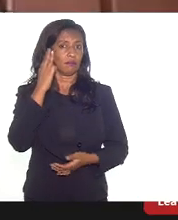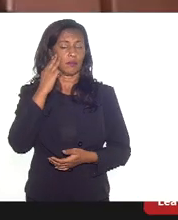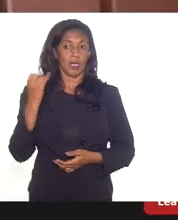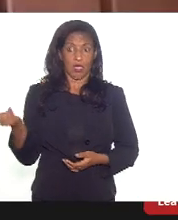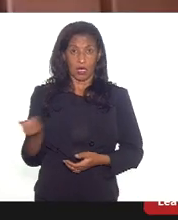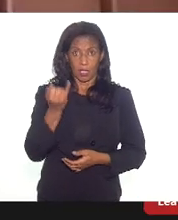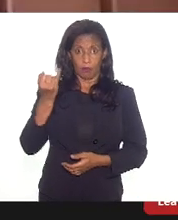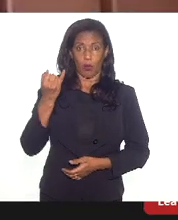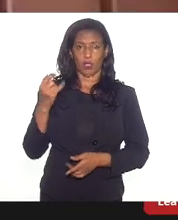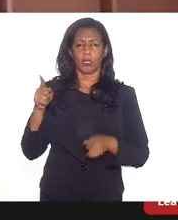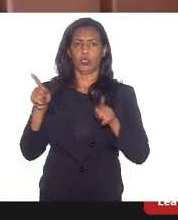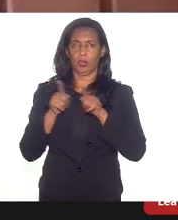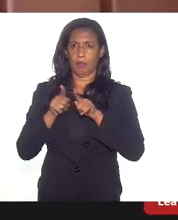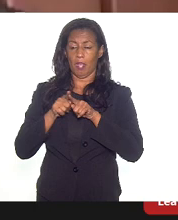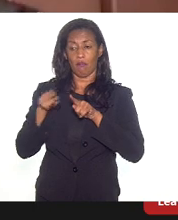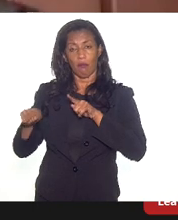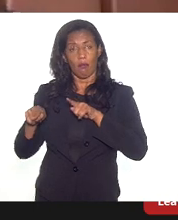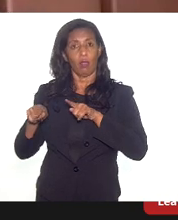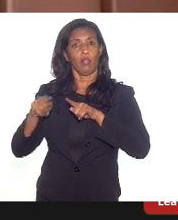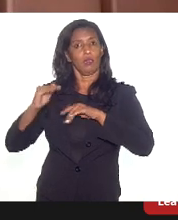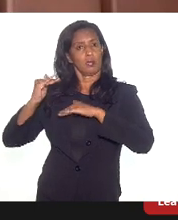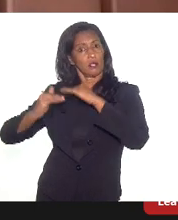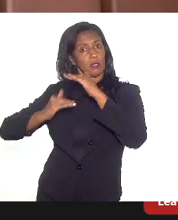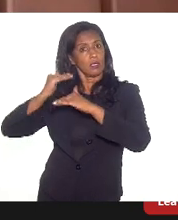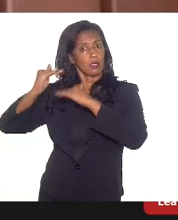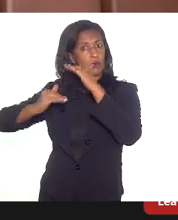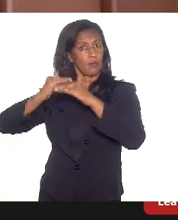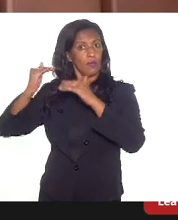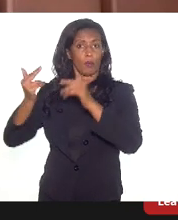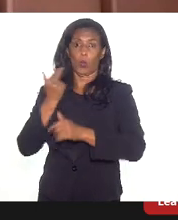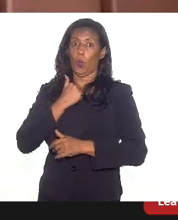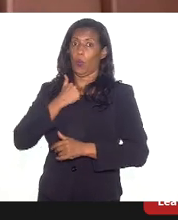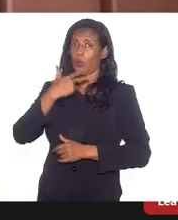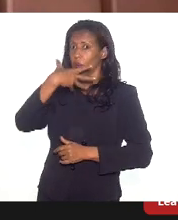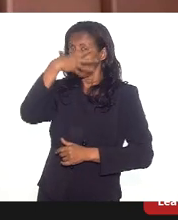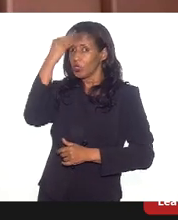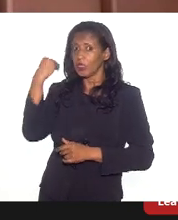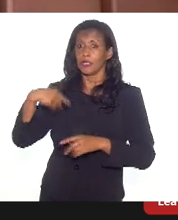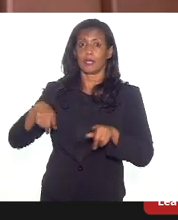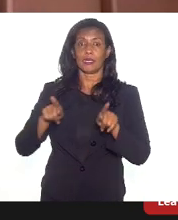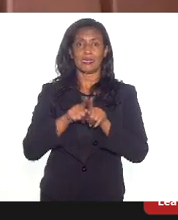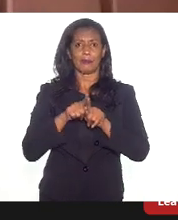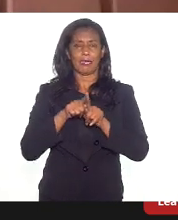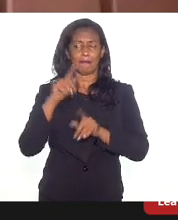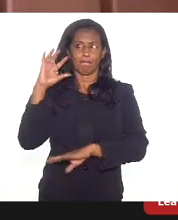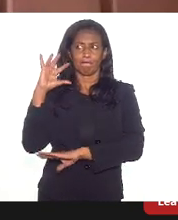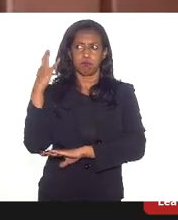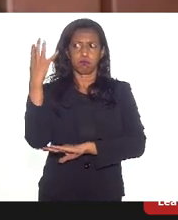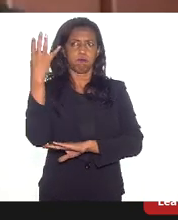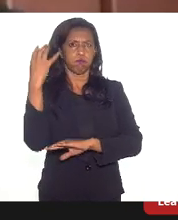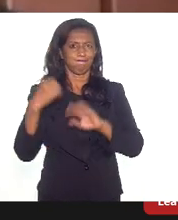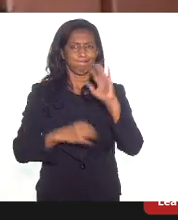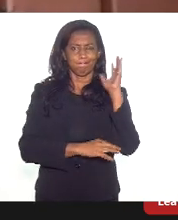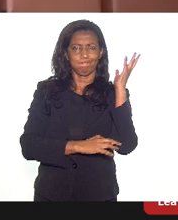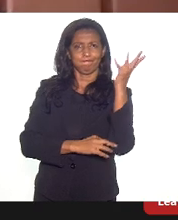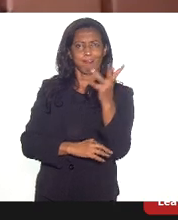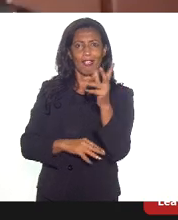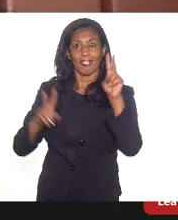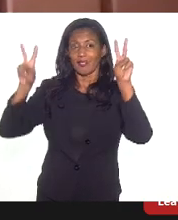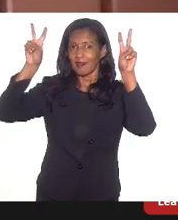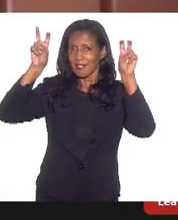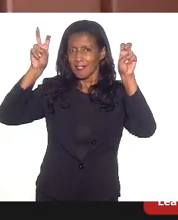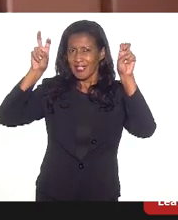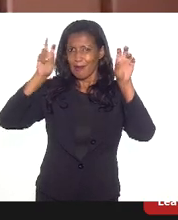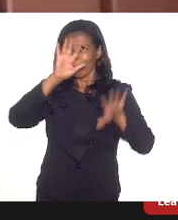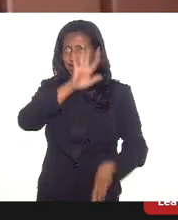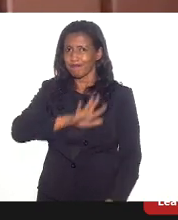além dessa questão do desenvolvimento social, a gente não pode esquecer também da questão ambiental, esse tema que nacionalmente,